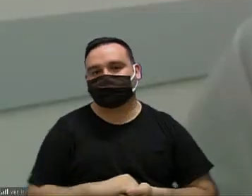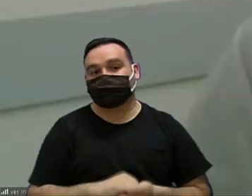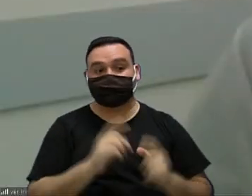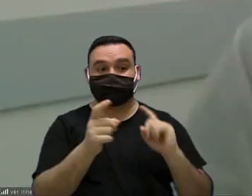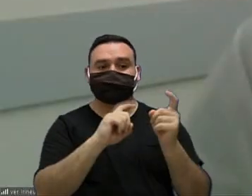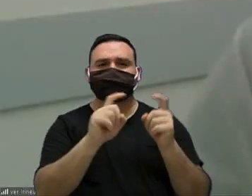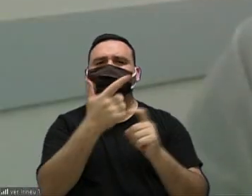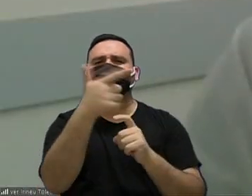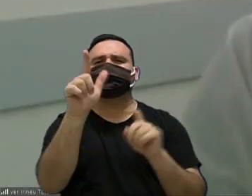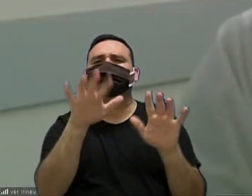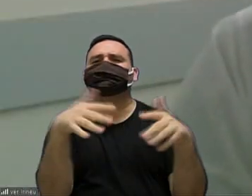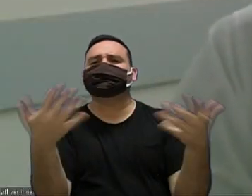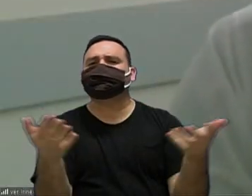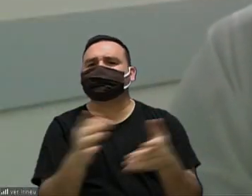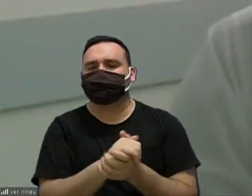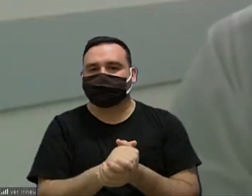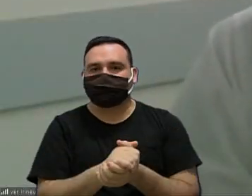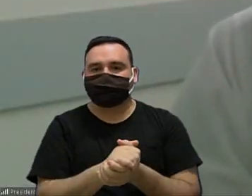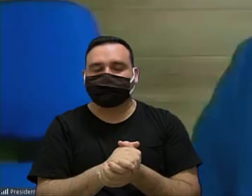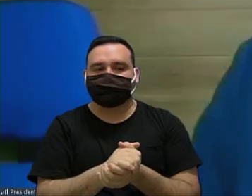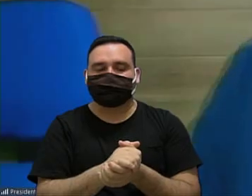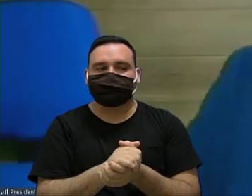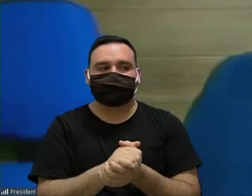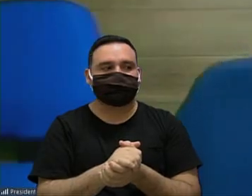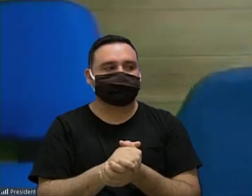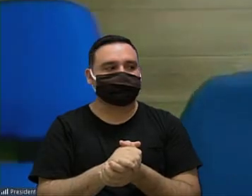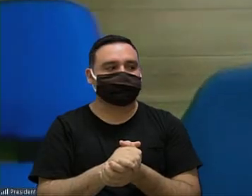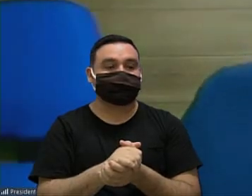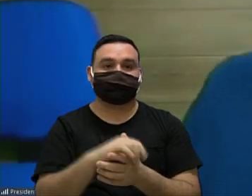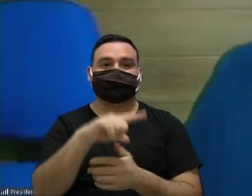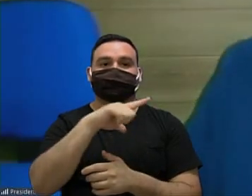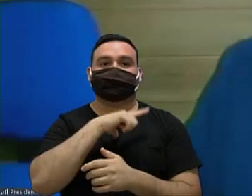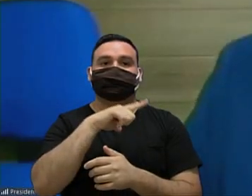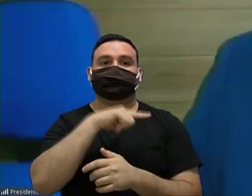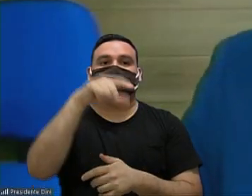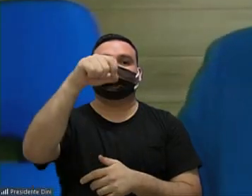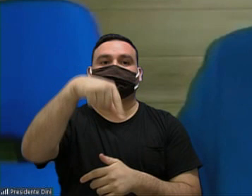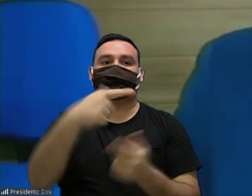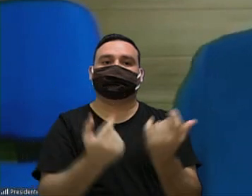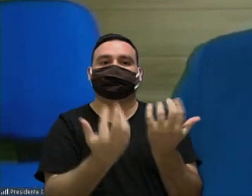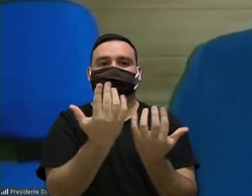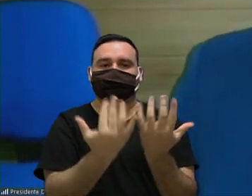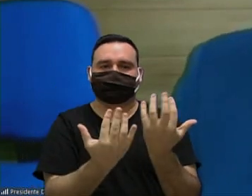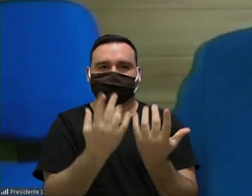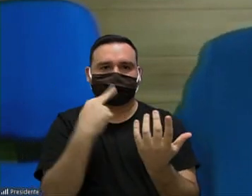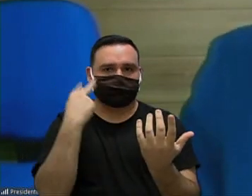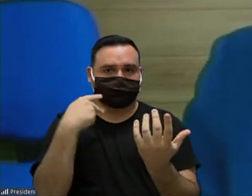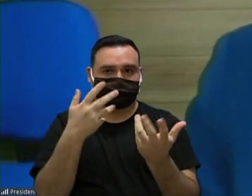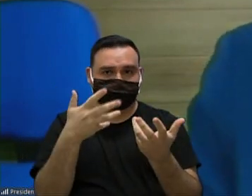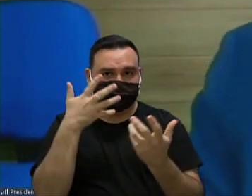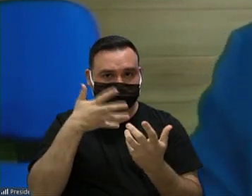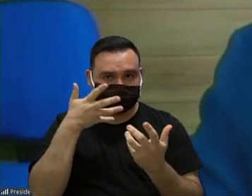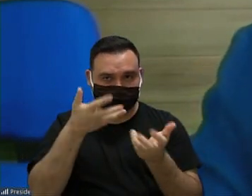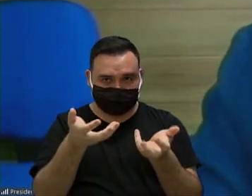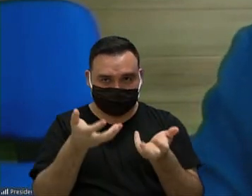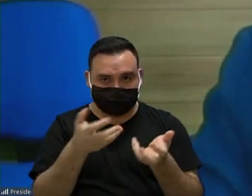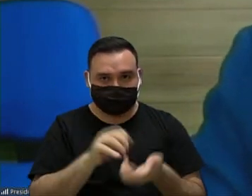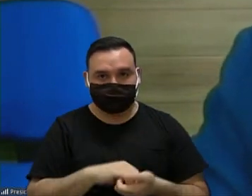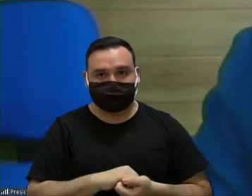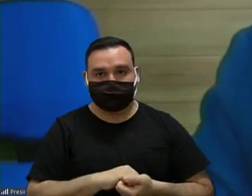próxima sessão presidente o senhor pode falar temos agora temos agora o pinga-fogo tem algum colega inscrito